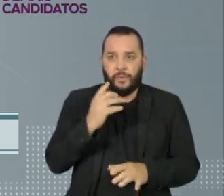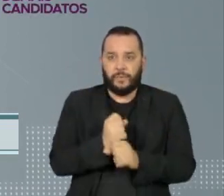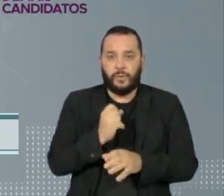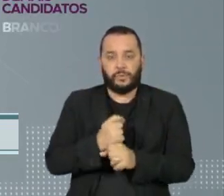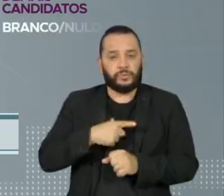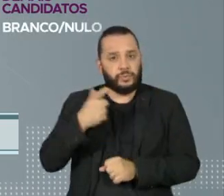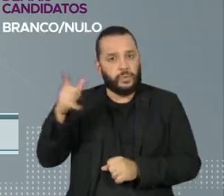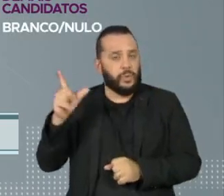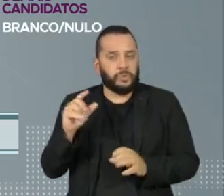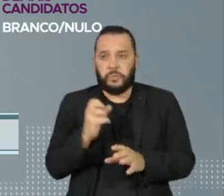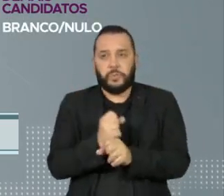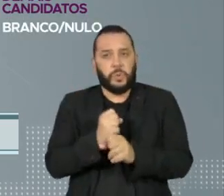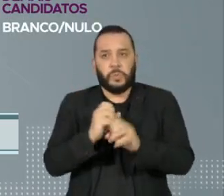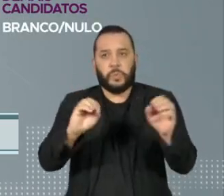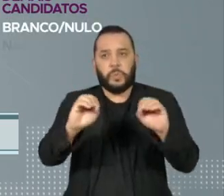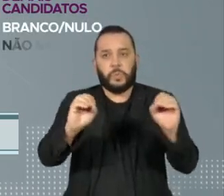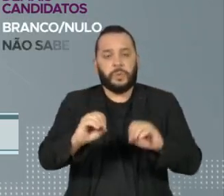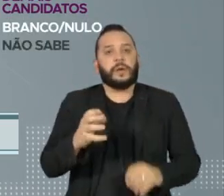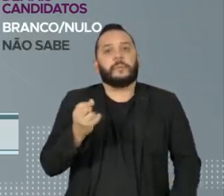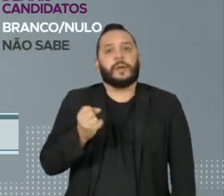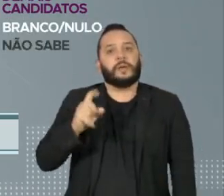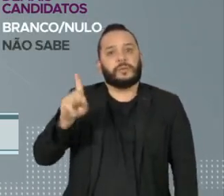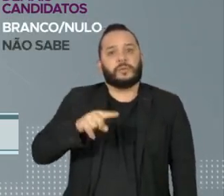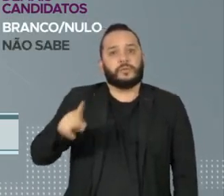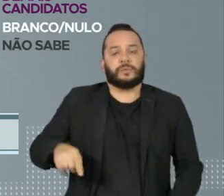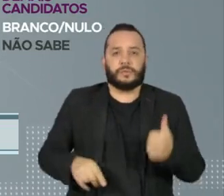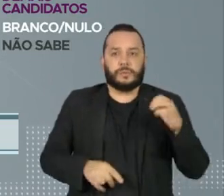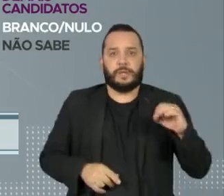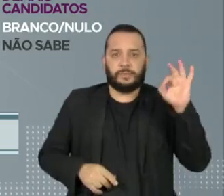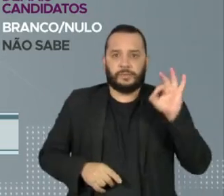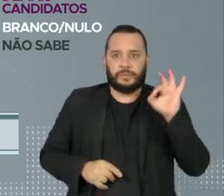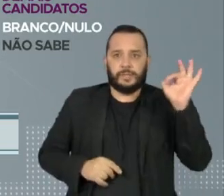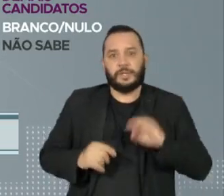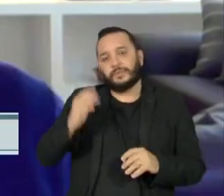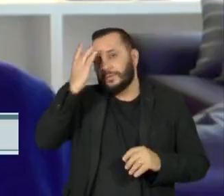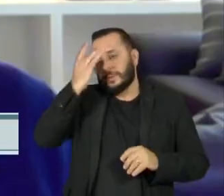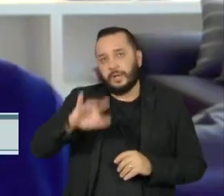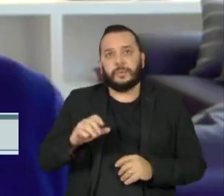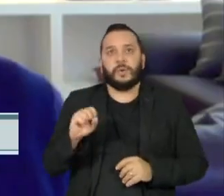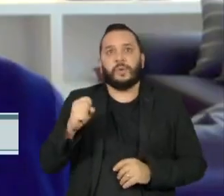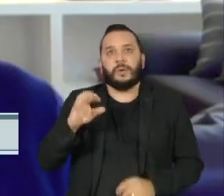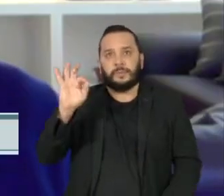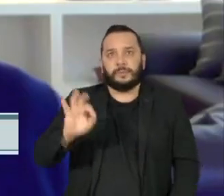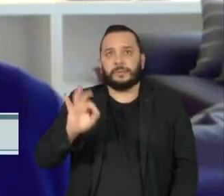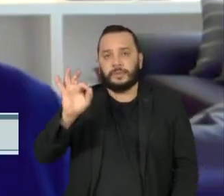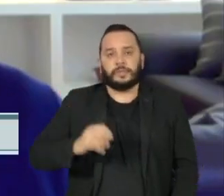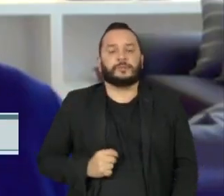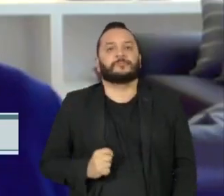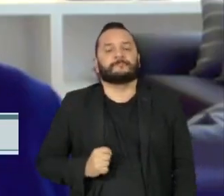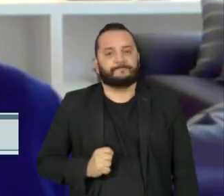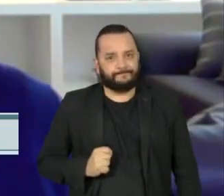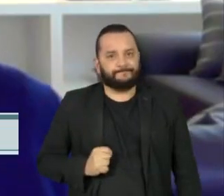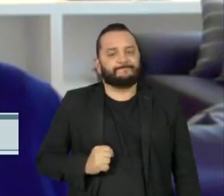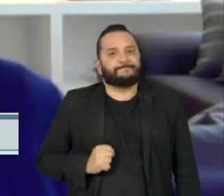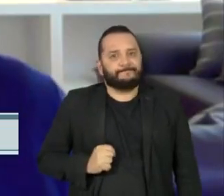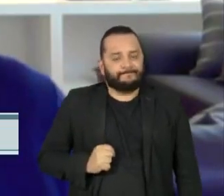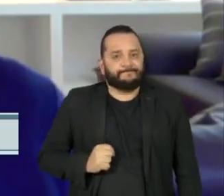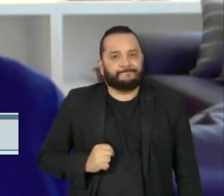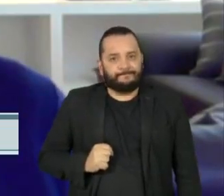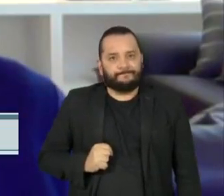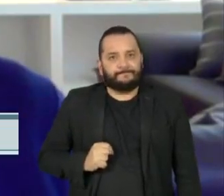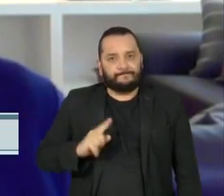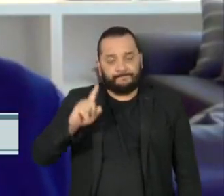não pontuaram. Brancos ou nulos são 10% e não sabem 8%. É muito difícil você apontar